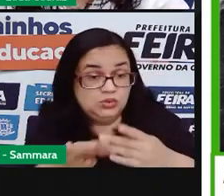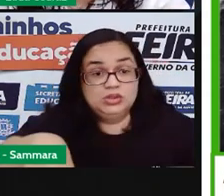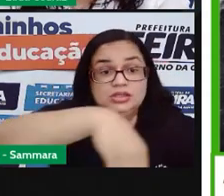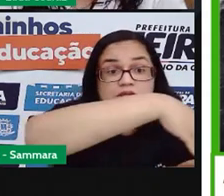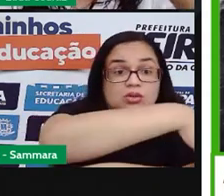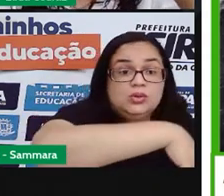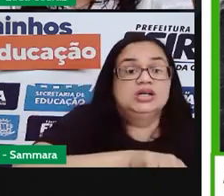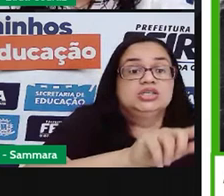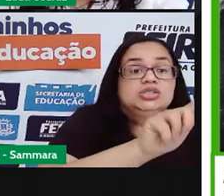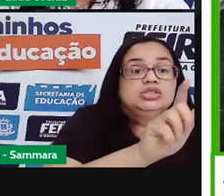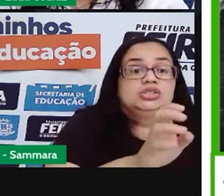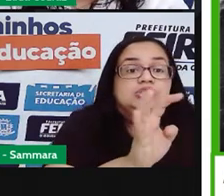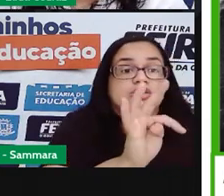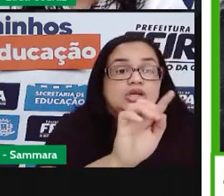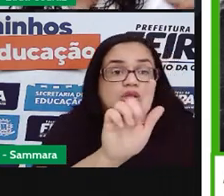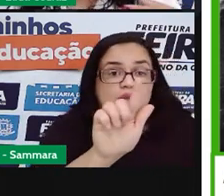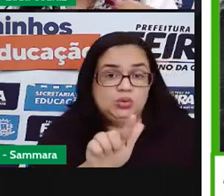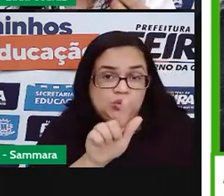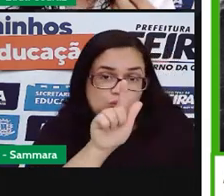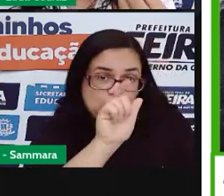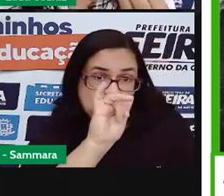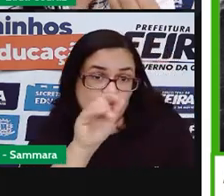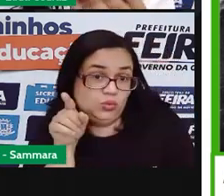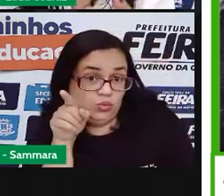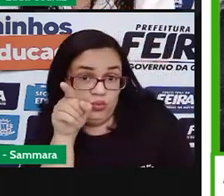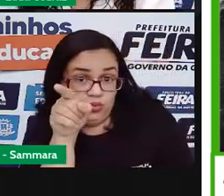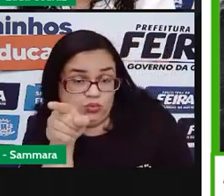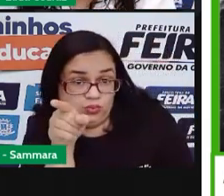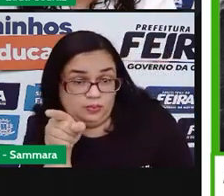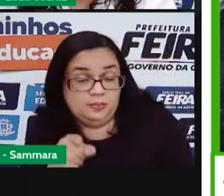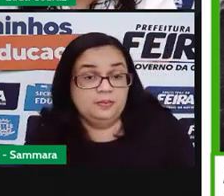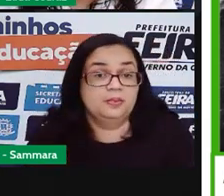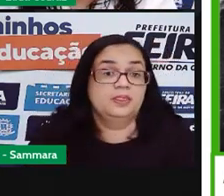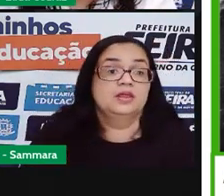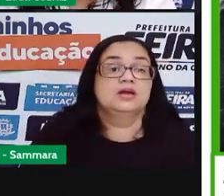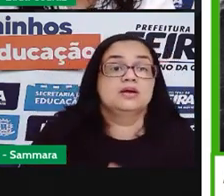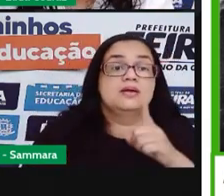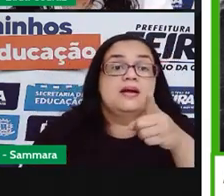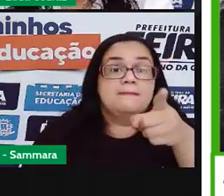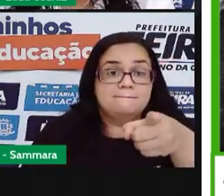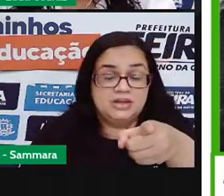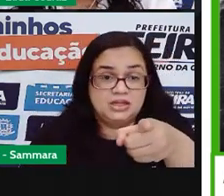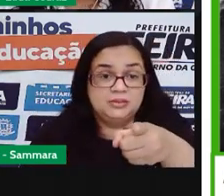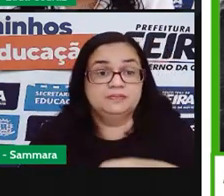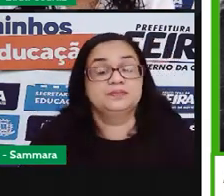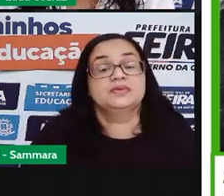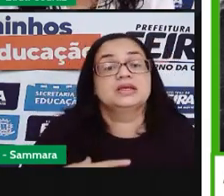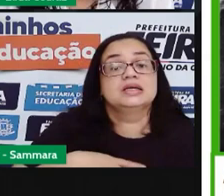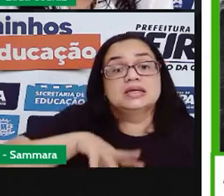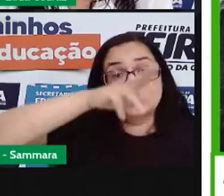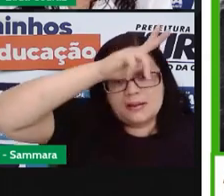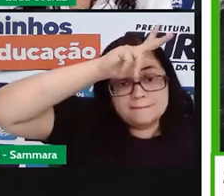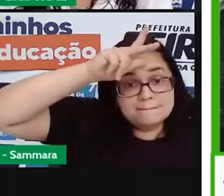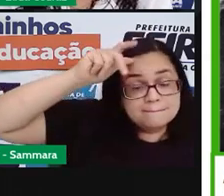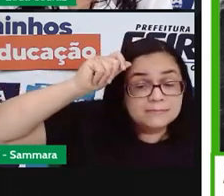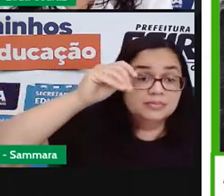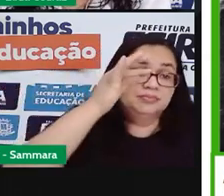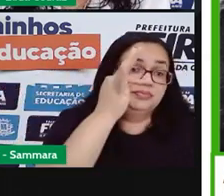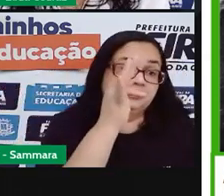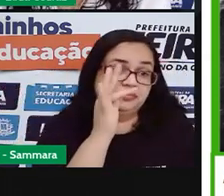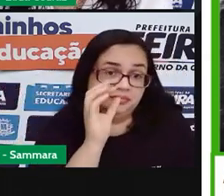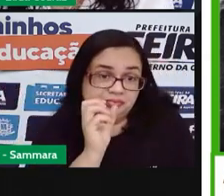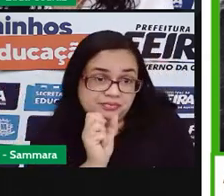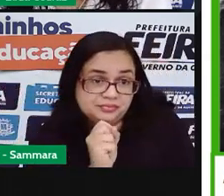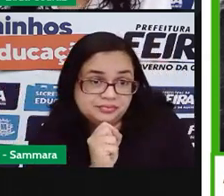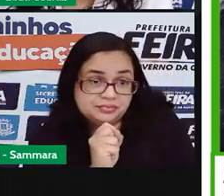que você vê do lado esquerdo da próxima é o Paço Municipal, que é a prefeitura de Teatro Santana.